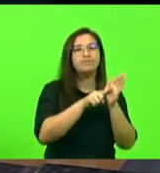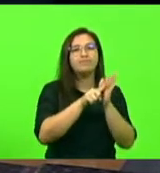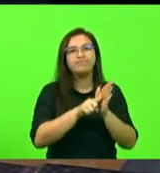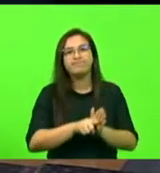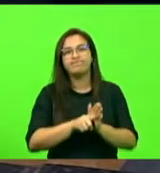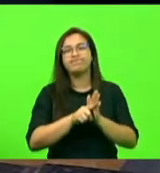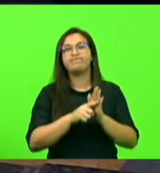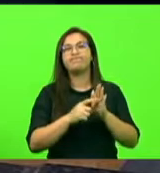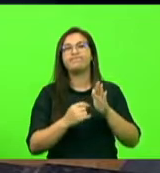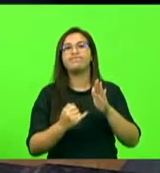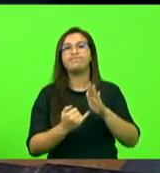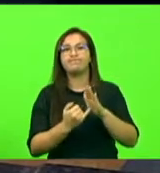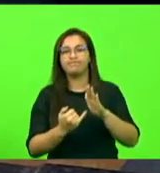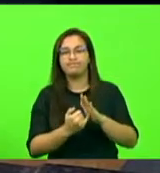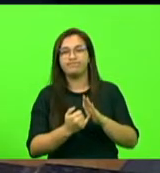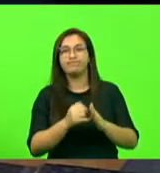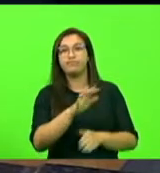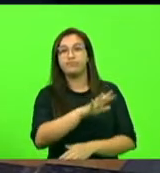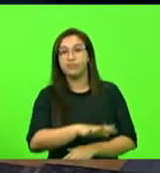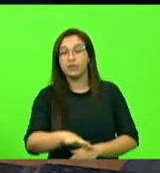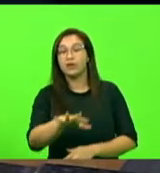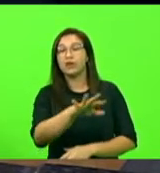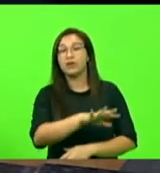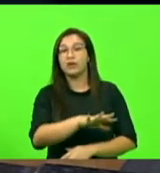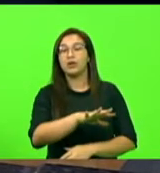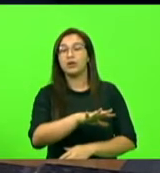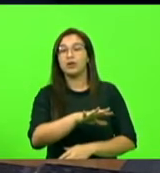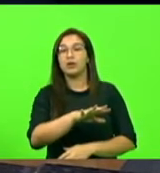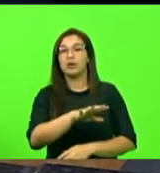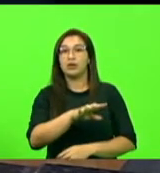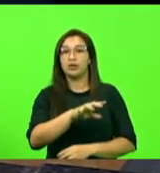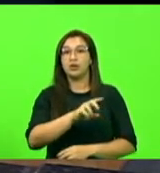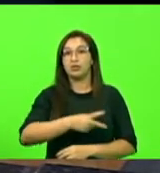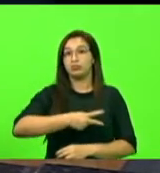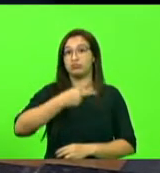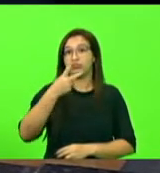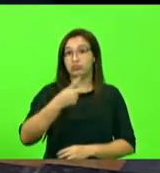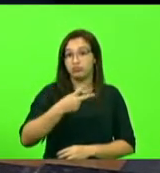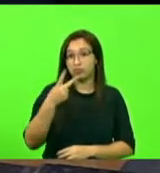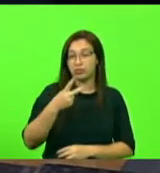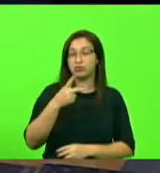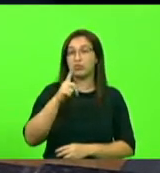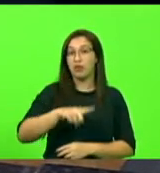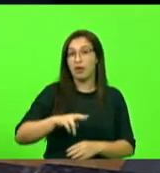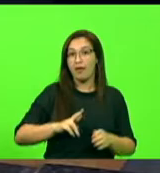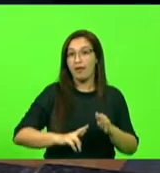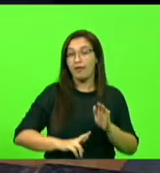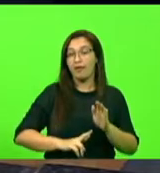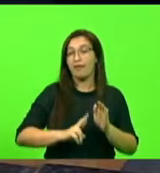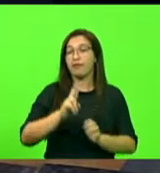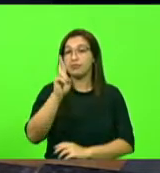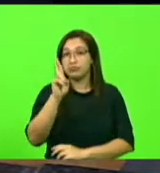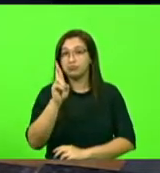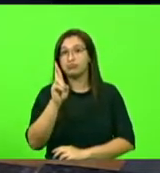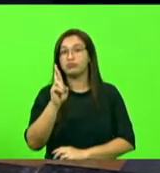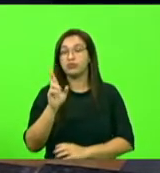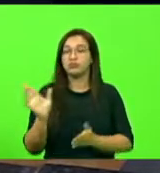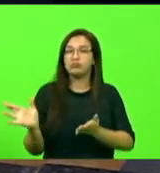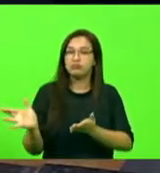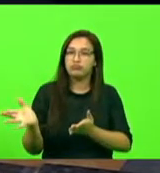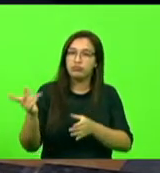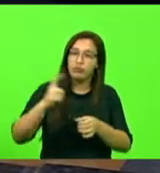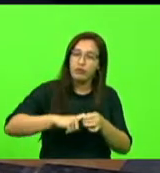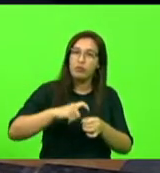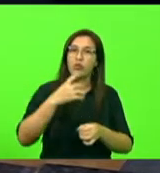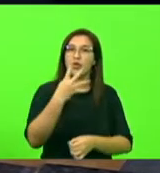Brasil. A lei Aldir Blanc, executada no segundo semestre de 2020, foi responsável por recuperar 412 mil